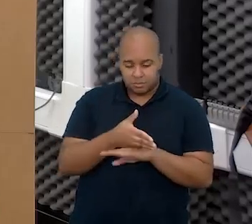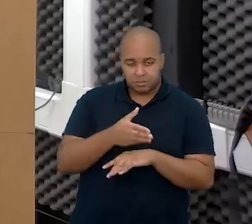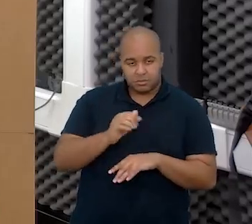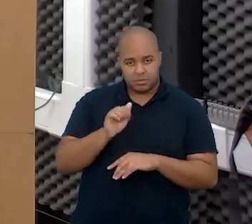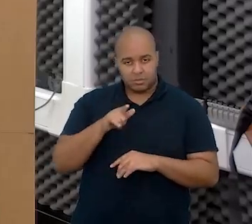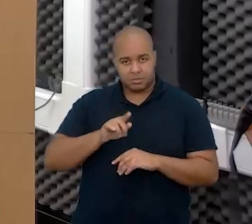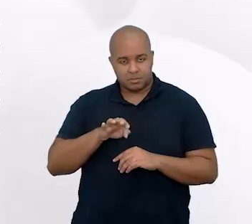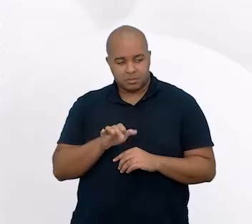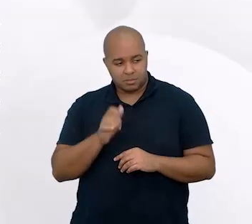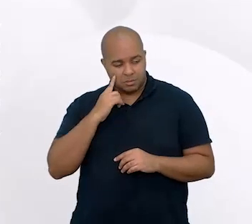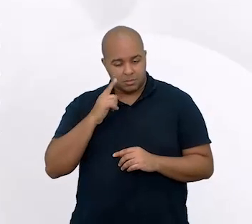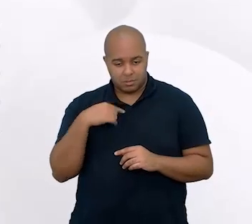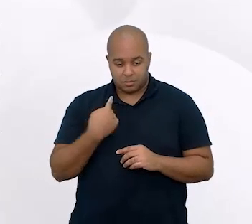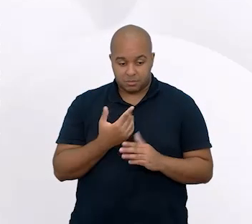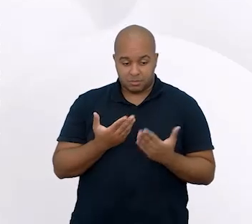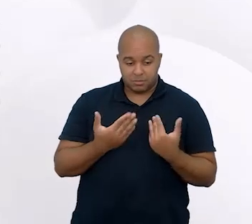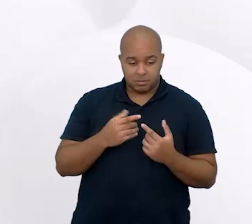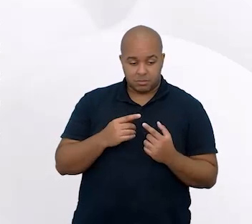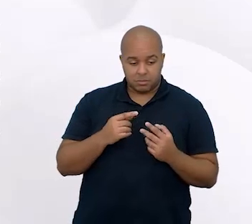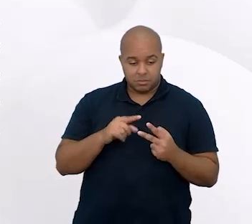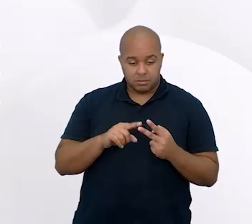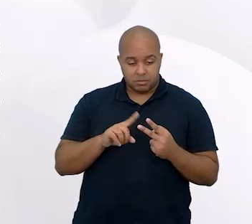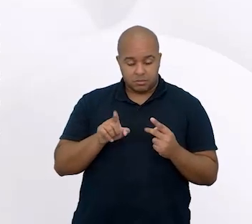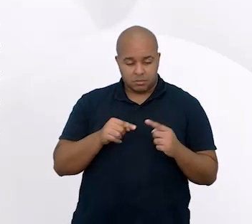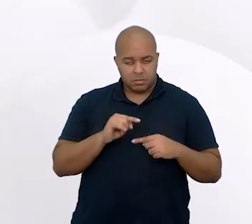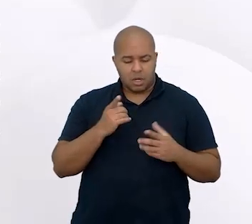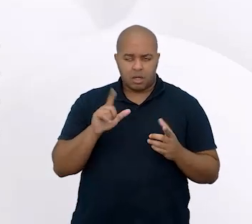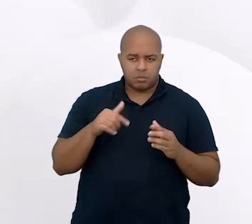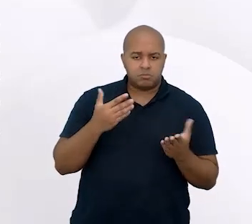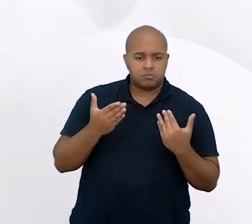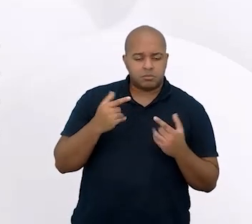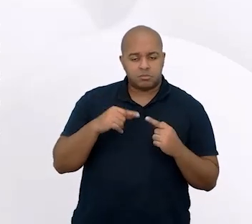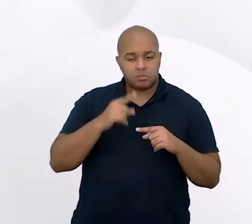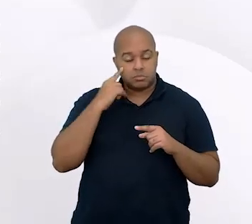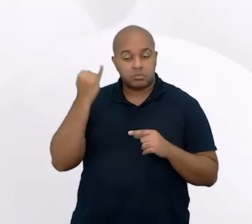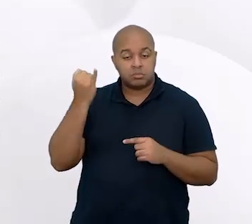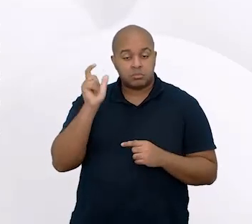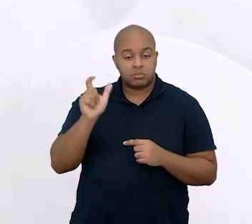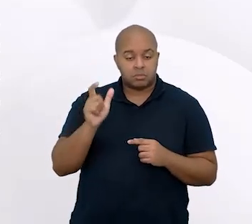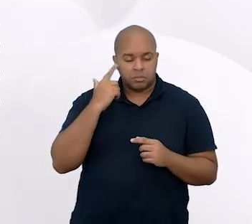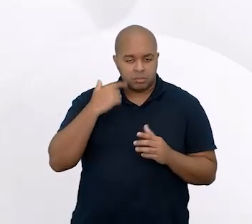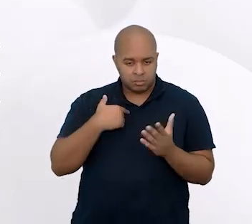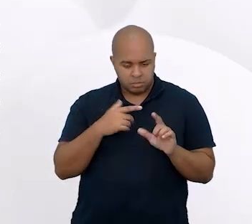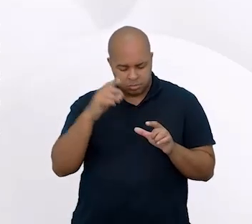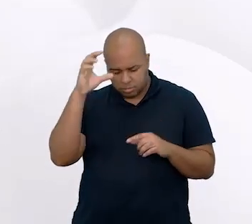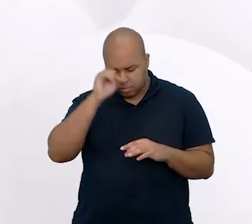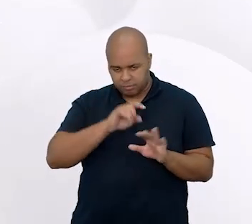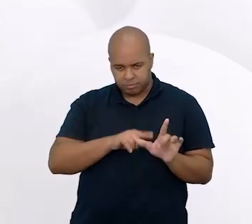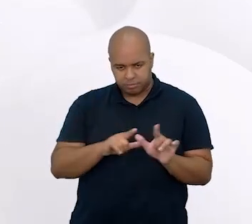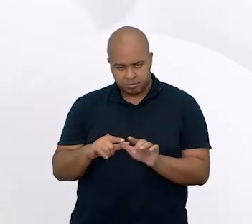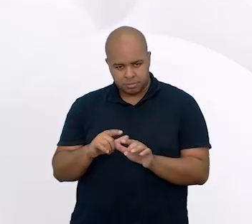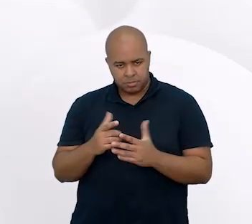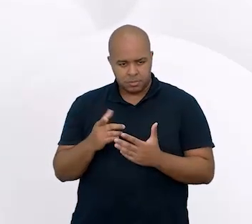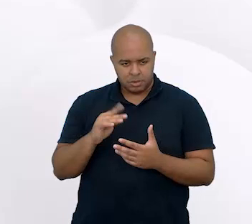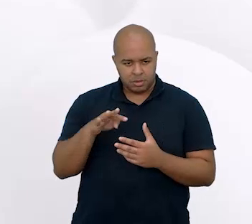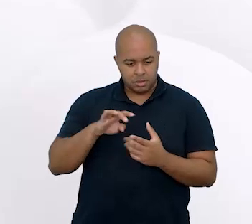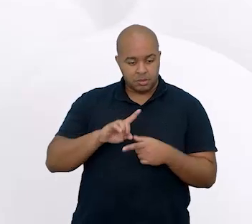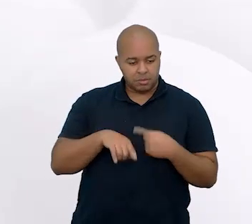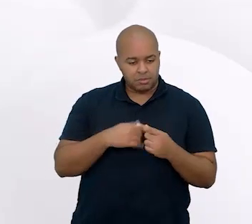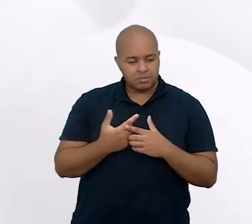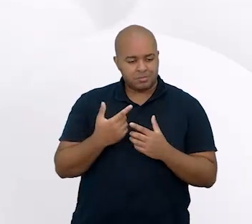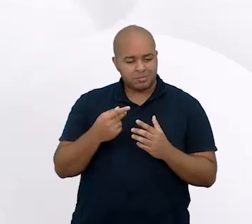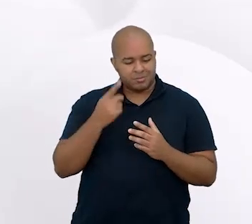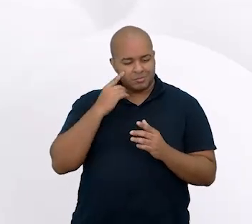Ângela na nossa conversa. Nosso segundo objetivo é dialogar a respeito da importância da alfabetização e do letramento e as